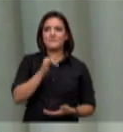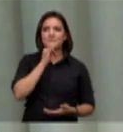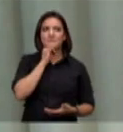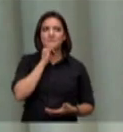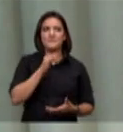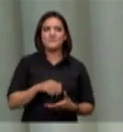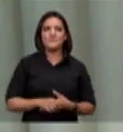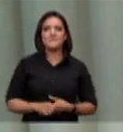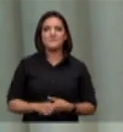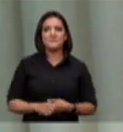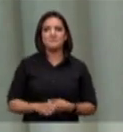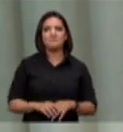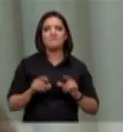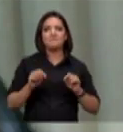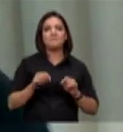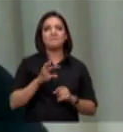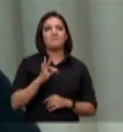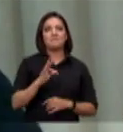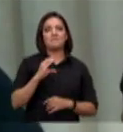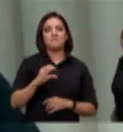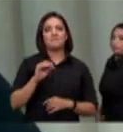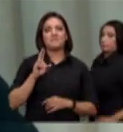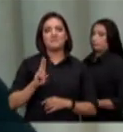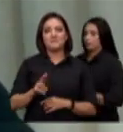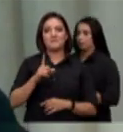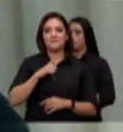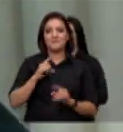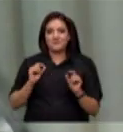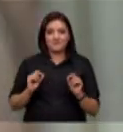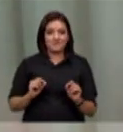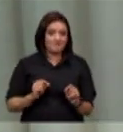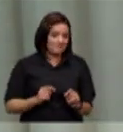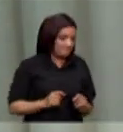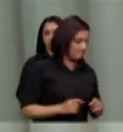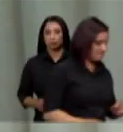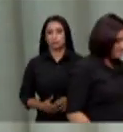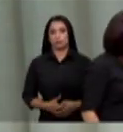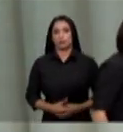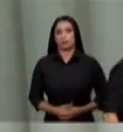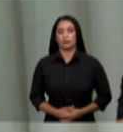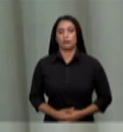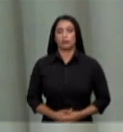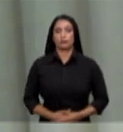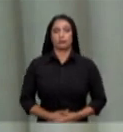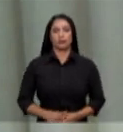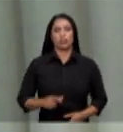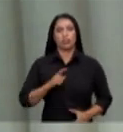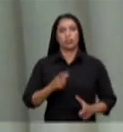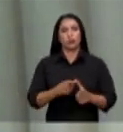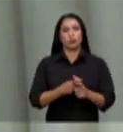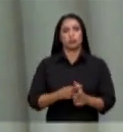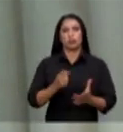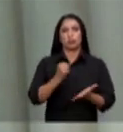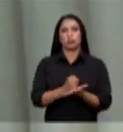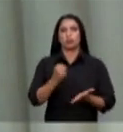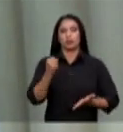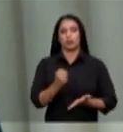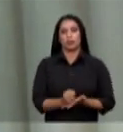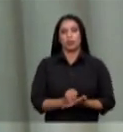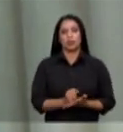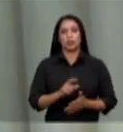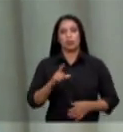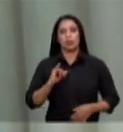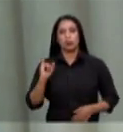o tribunal de contas da união havia suspendido a contratação de uma importantíssima ferramenta